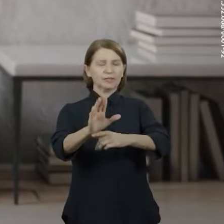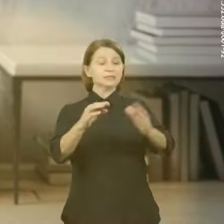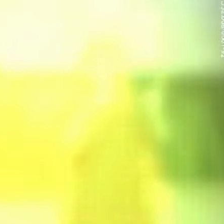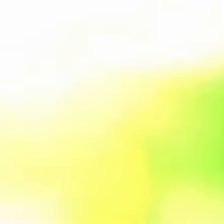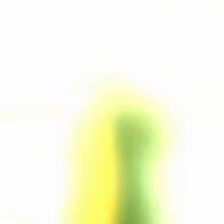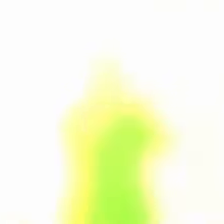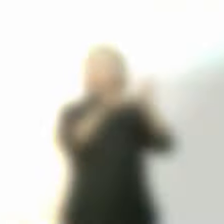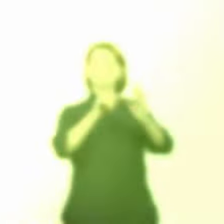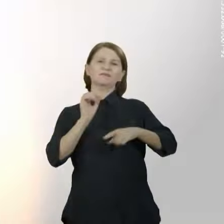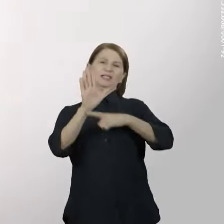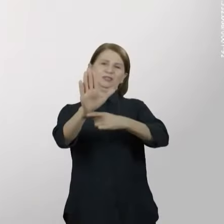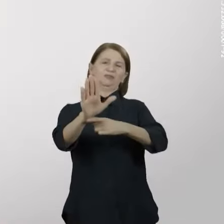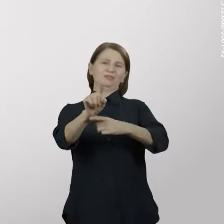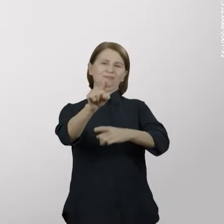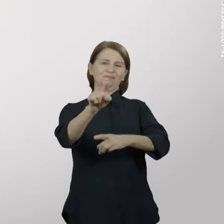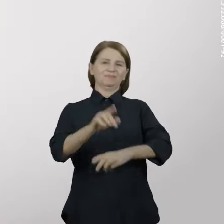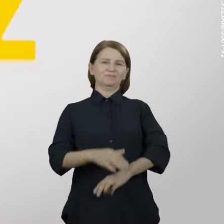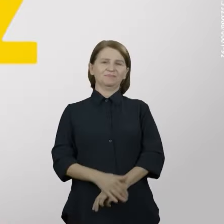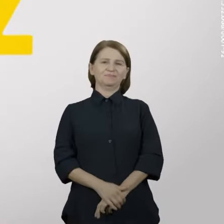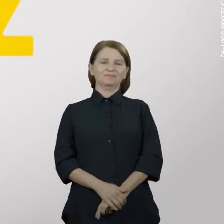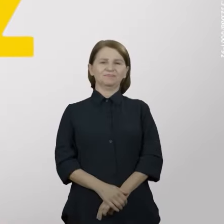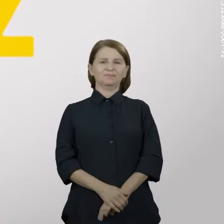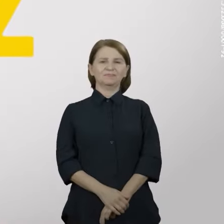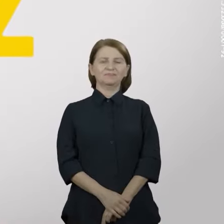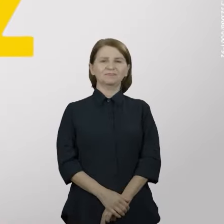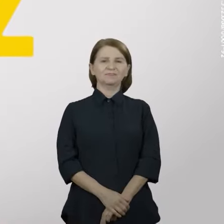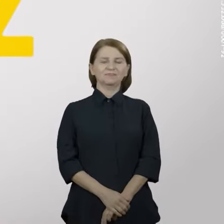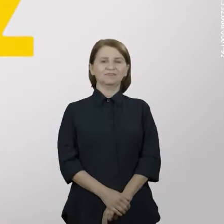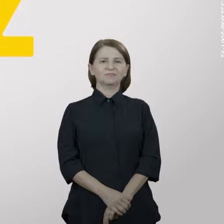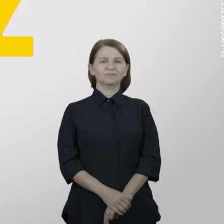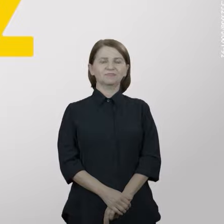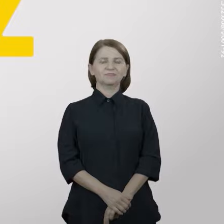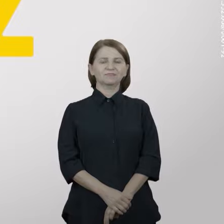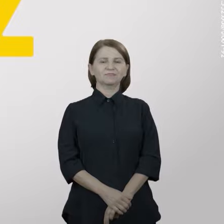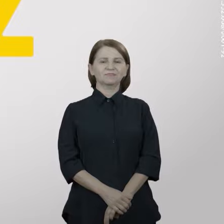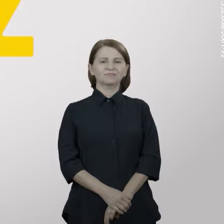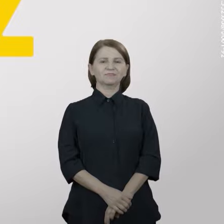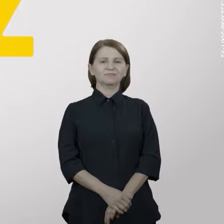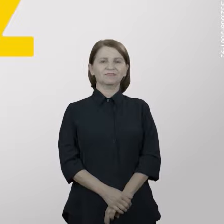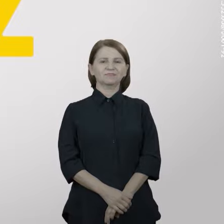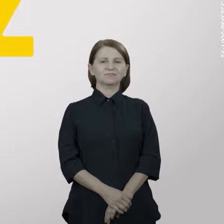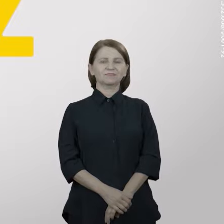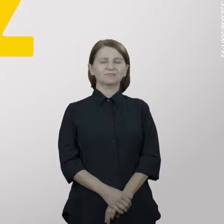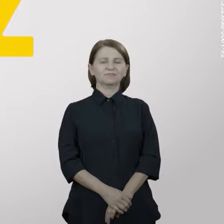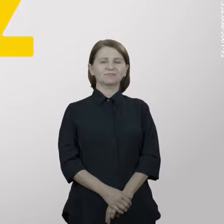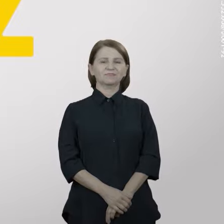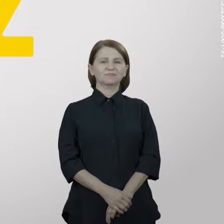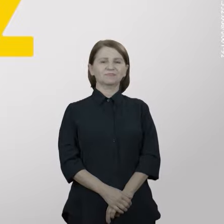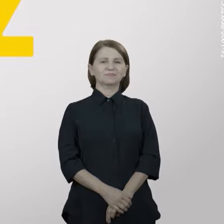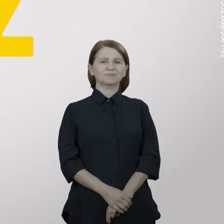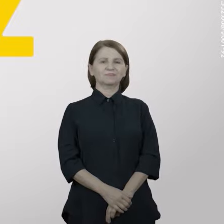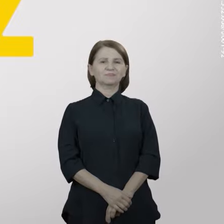isso vai acontecer. É o Will de Moraes É dois, dois, dois